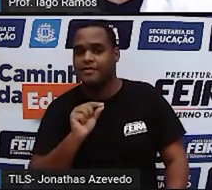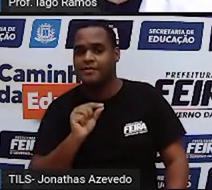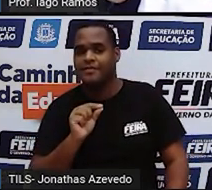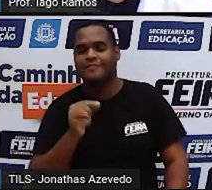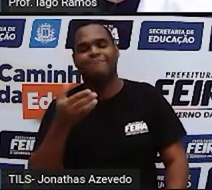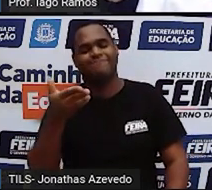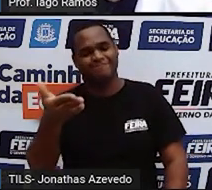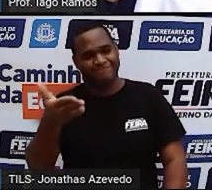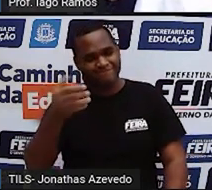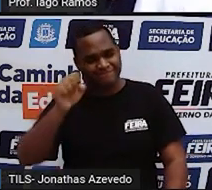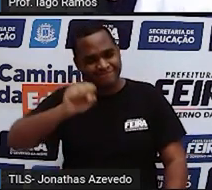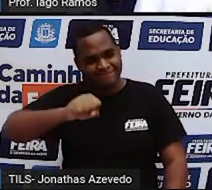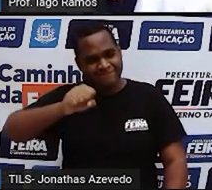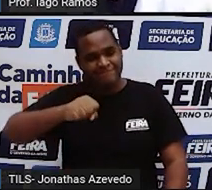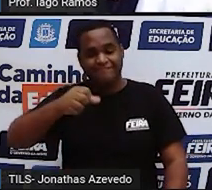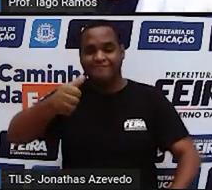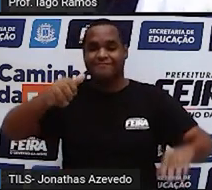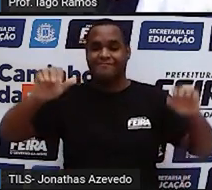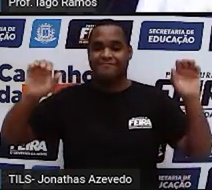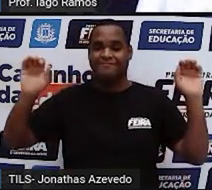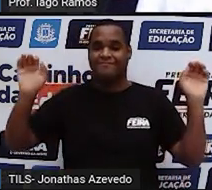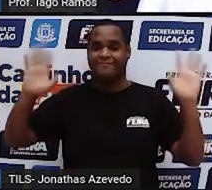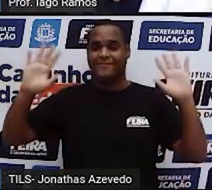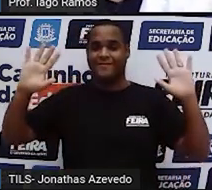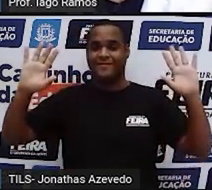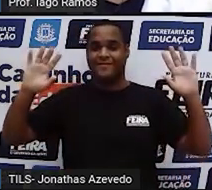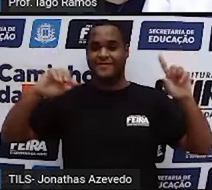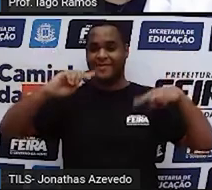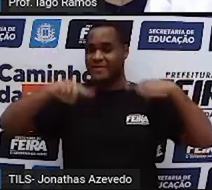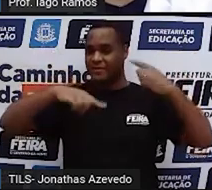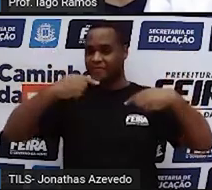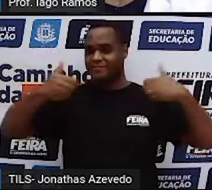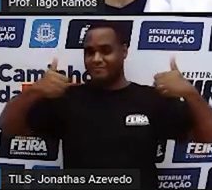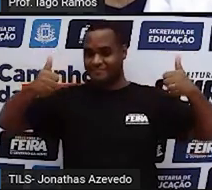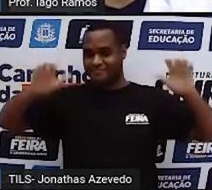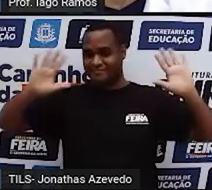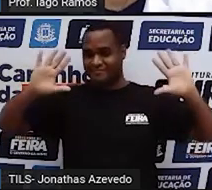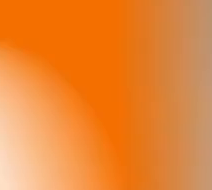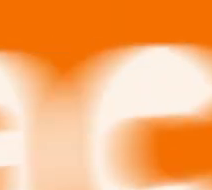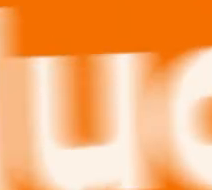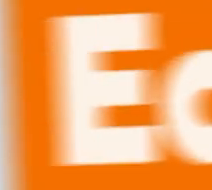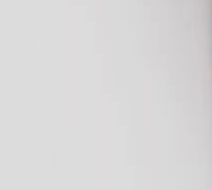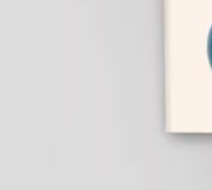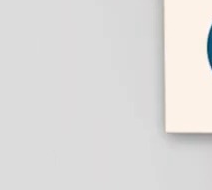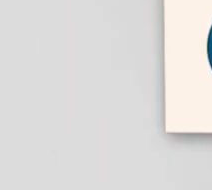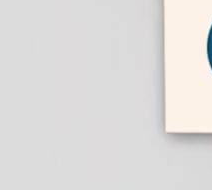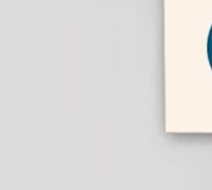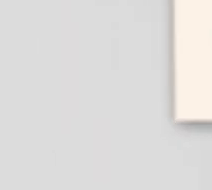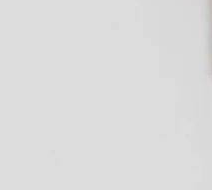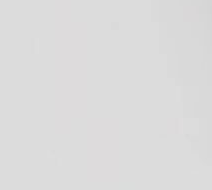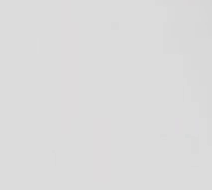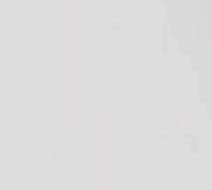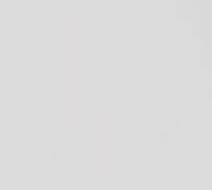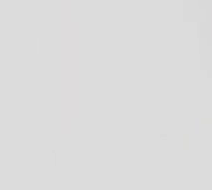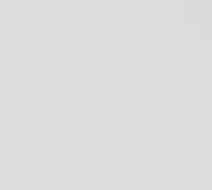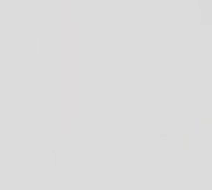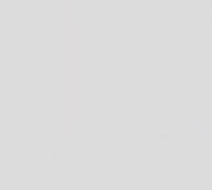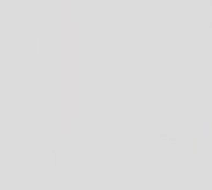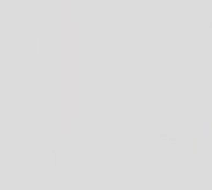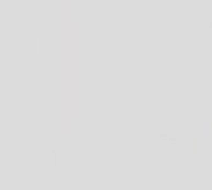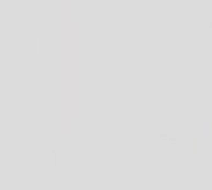E é isso aí. Até mais. Até a próxima. Tchauzinho. Tchauzinho. Tchauzinho. Tchauzinho.